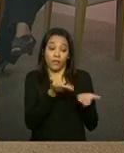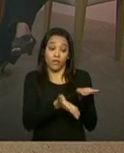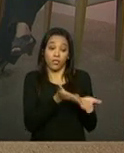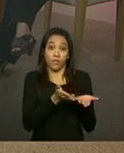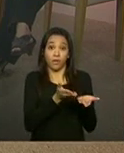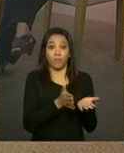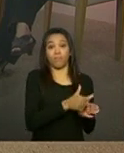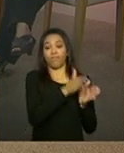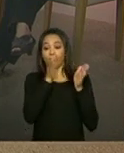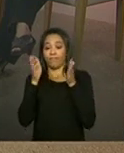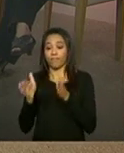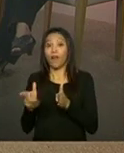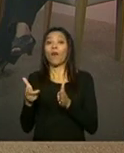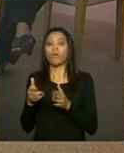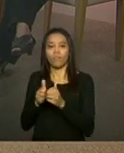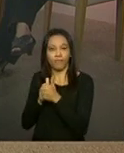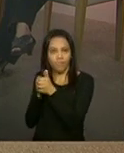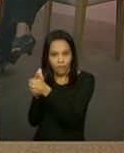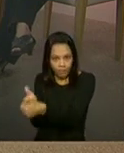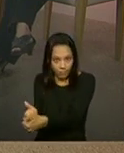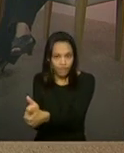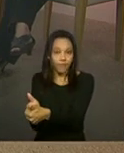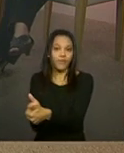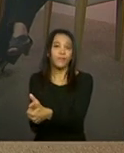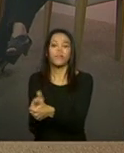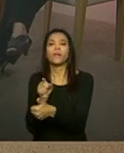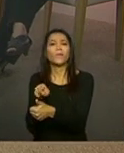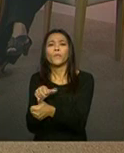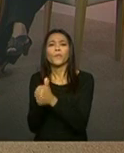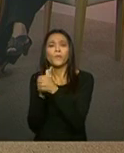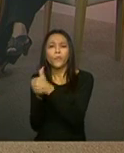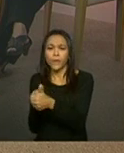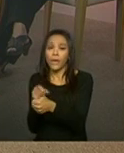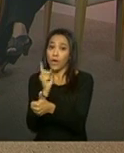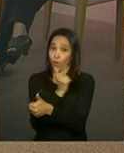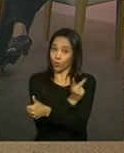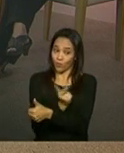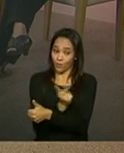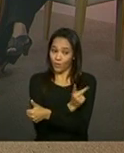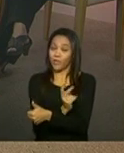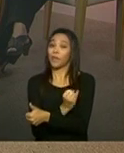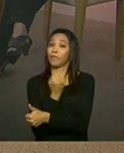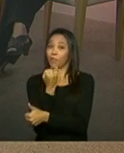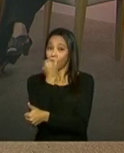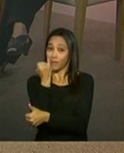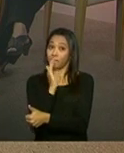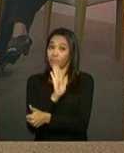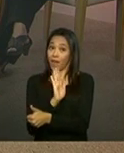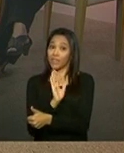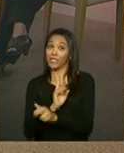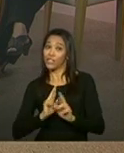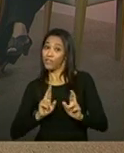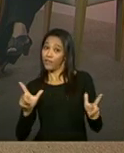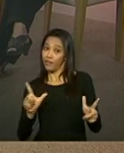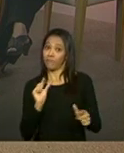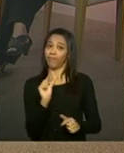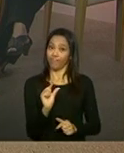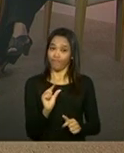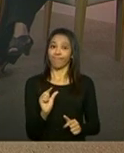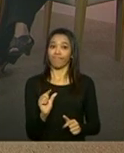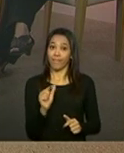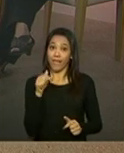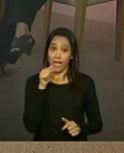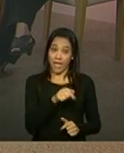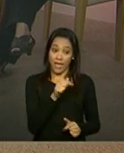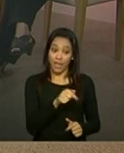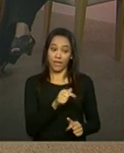vai falar de acompanhamento, tá? O atendimento e acompanhamento, um é tão importante contra o outro, só são processos diferentes. O atendimento é uma ação mais